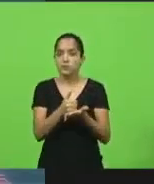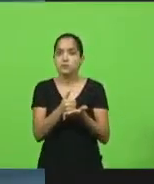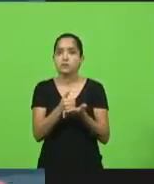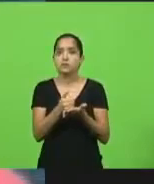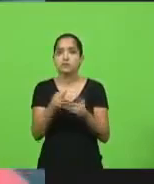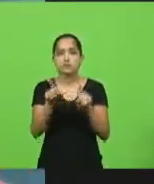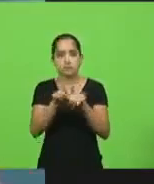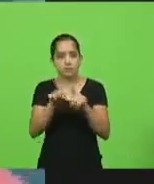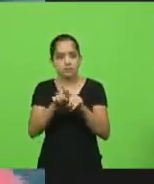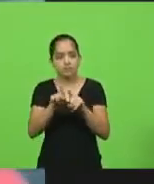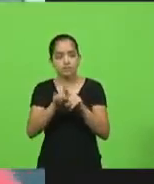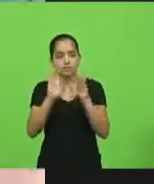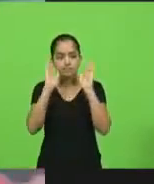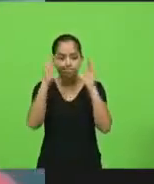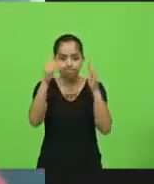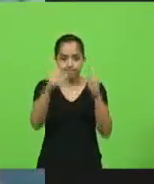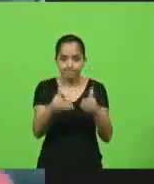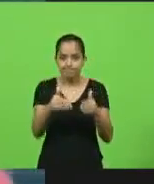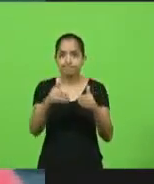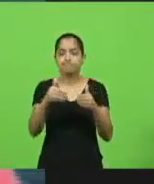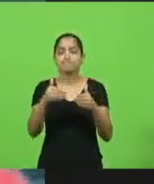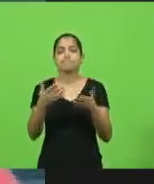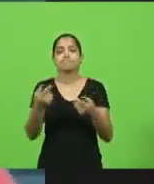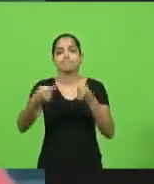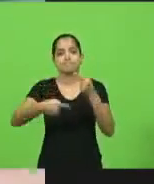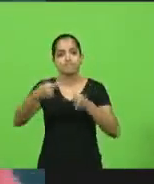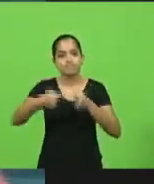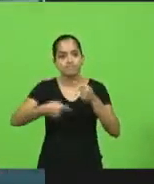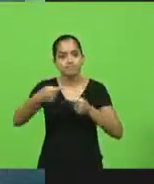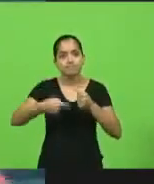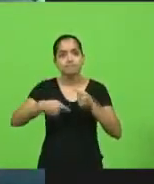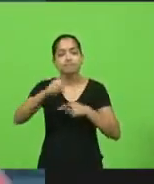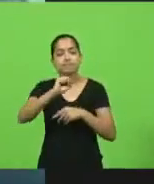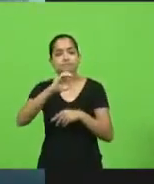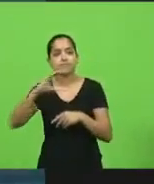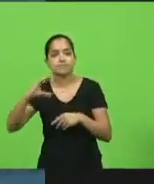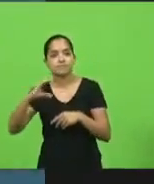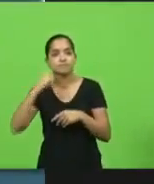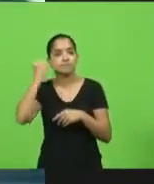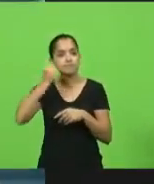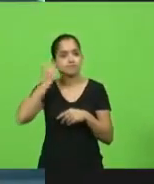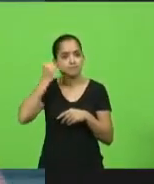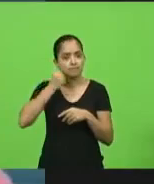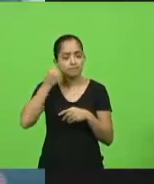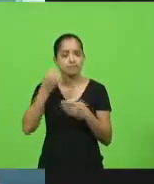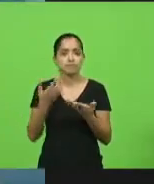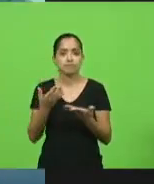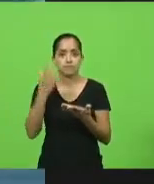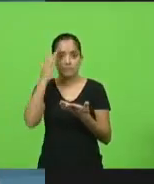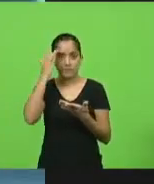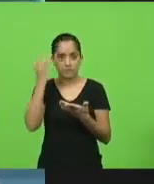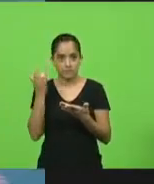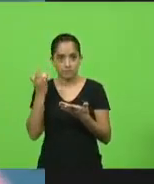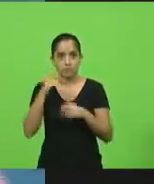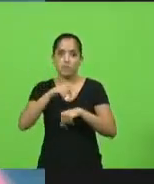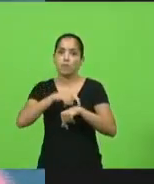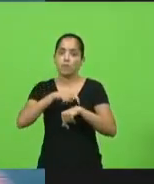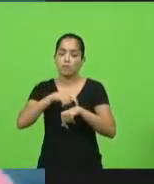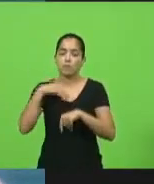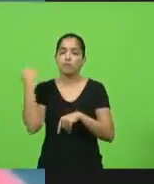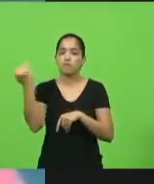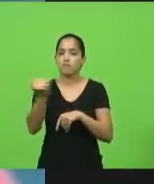Parlamentar Catarinense, dos deputados federais, dos senadores da República, enfim. Então, amanhã é um momento muito